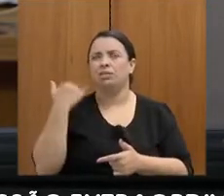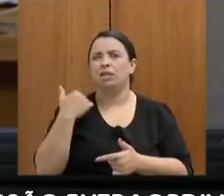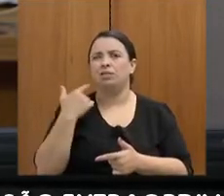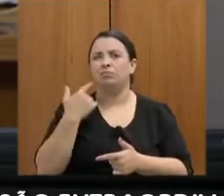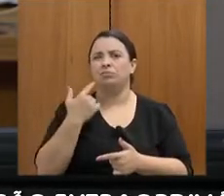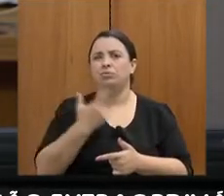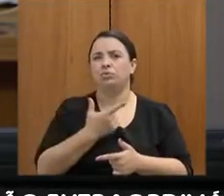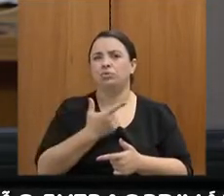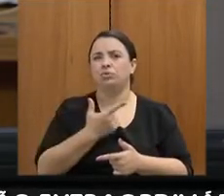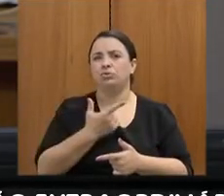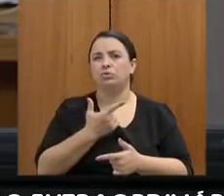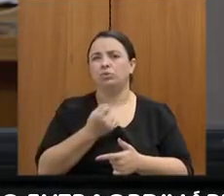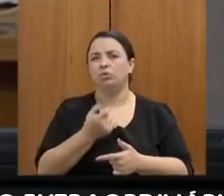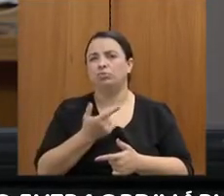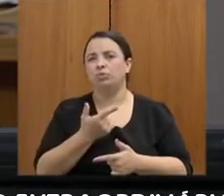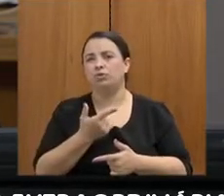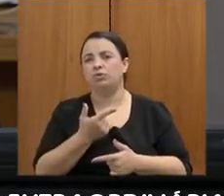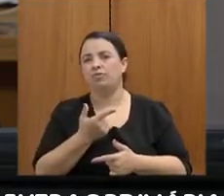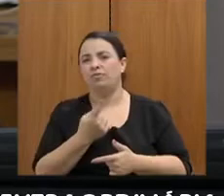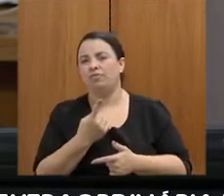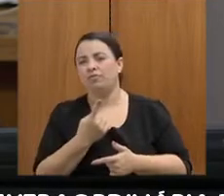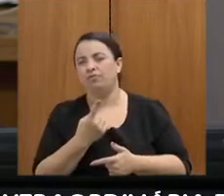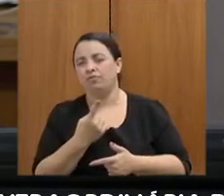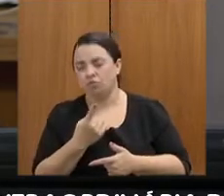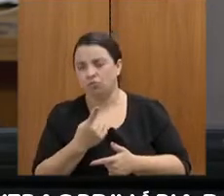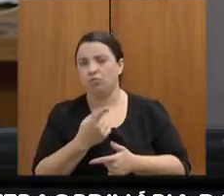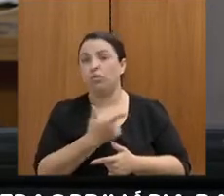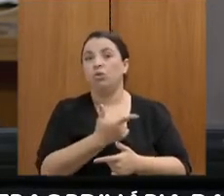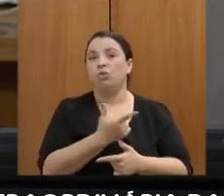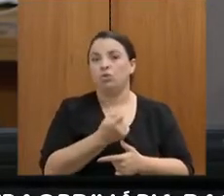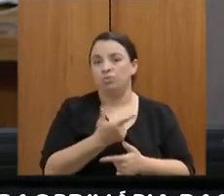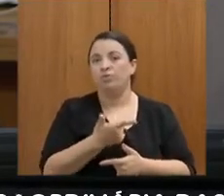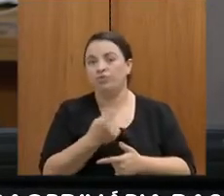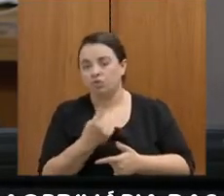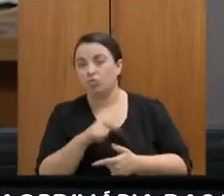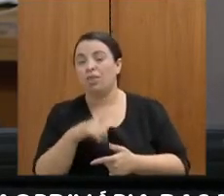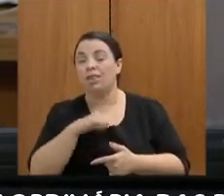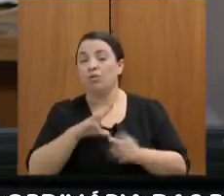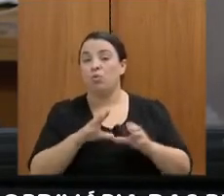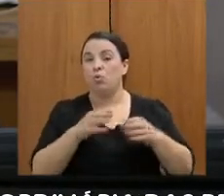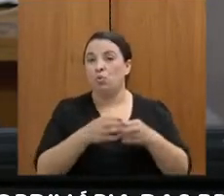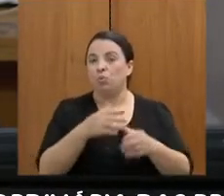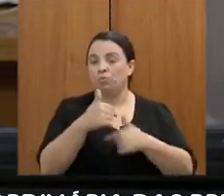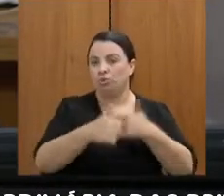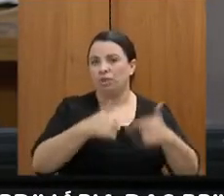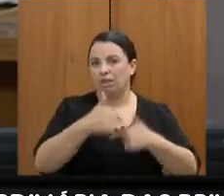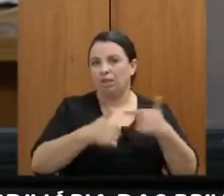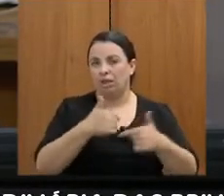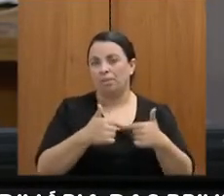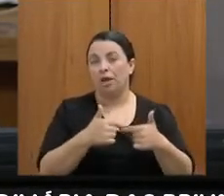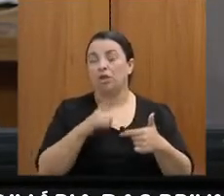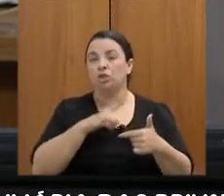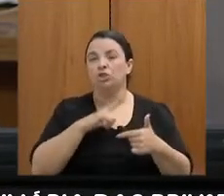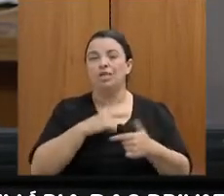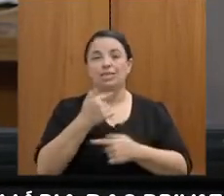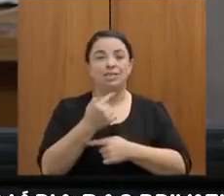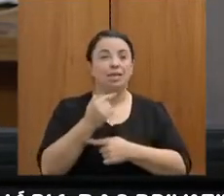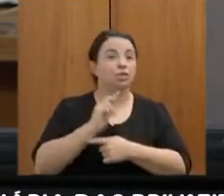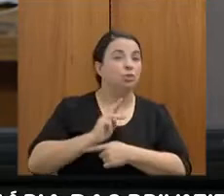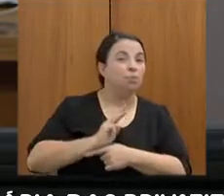de agora, de 2020, ela montou, 21, ela montou um grupo de trabalho e a gente tinha mais de 7 mil passivos, 7 mil